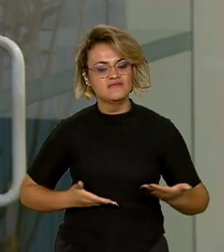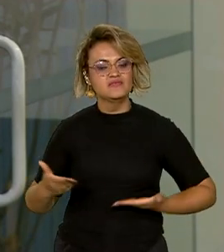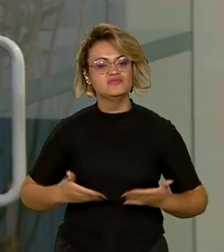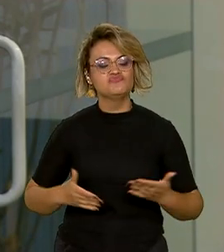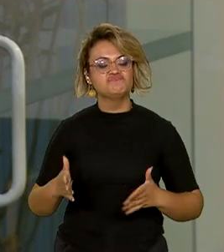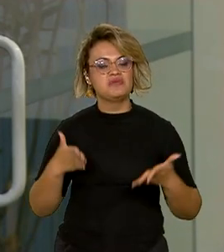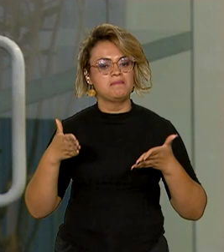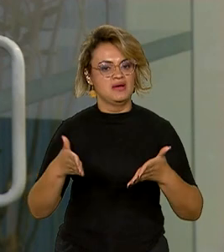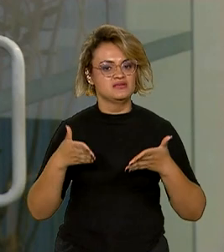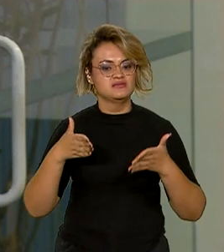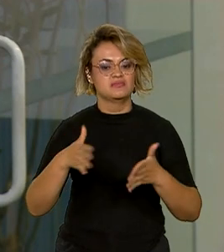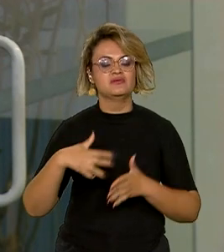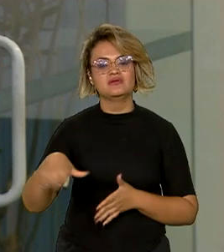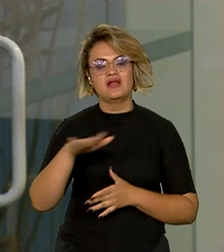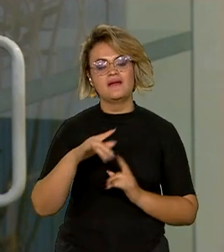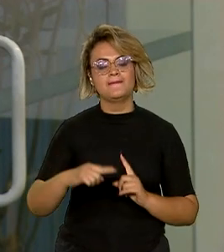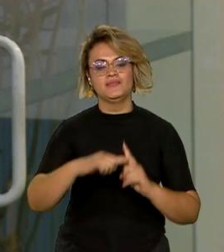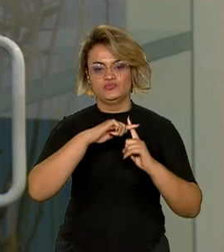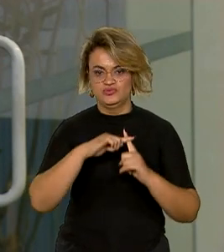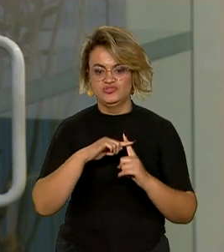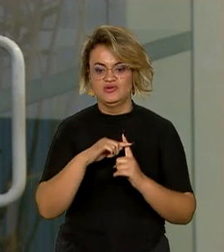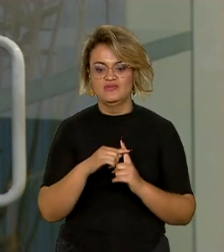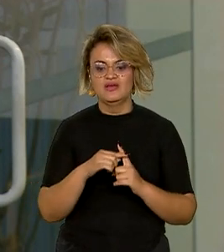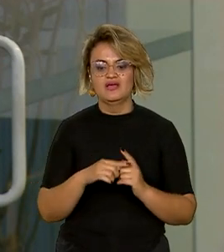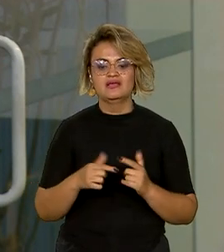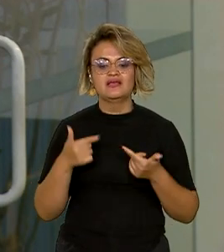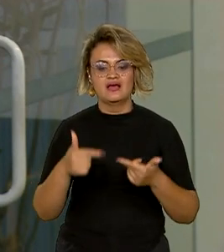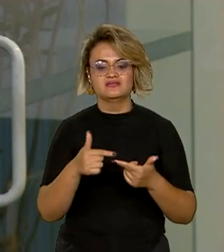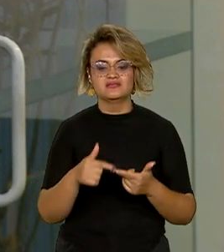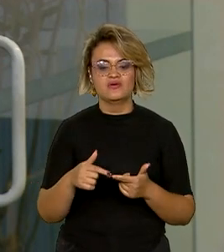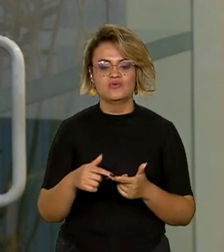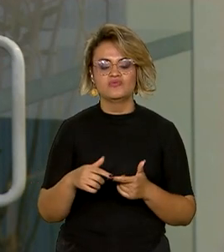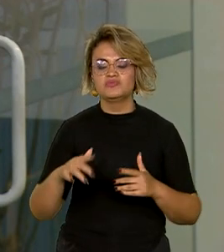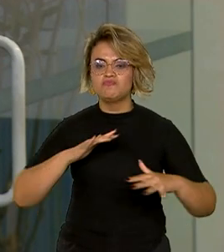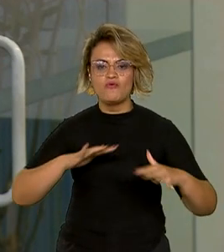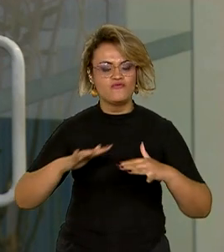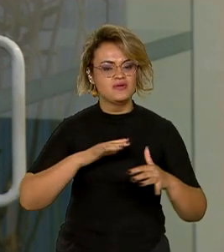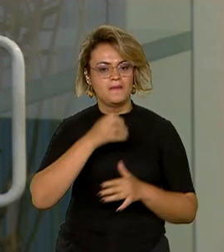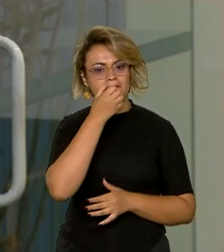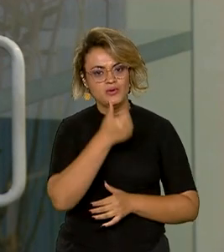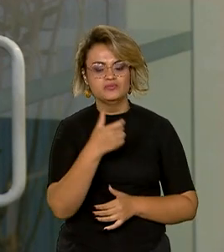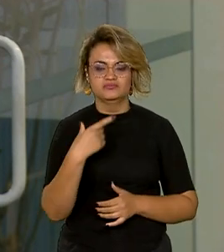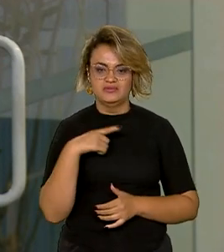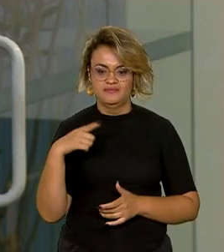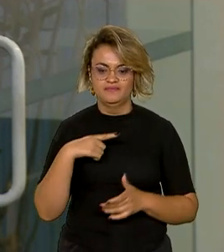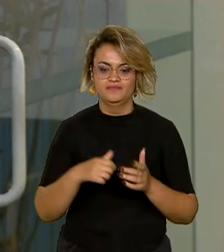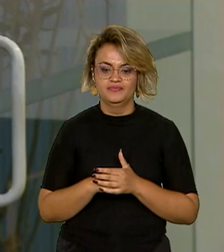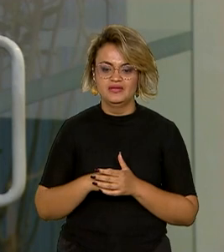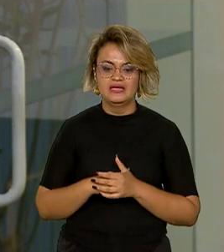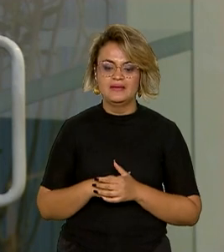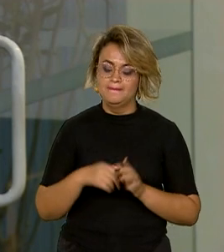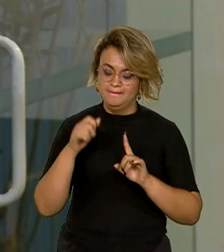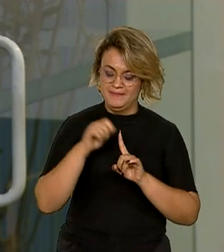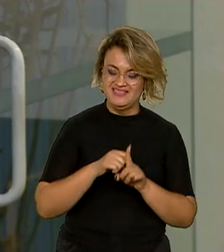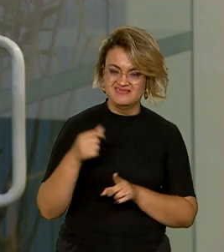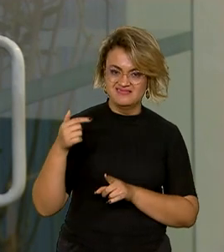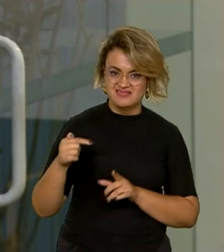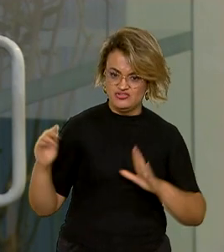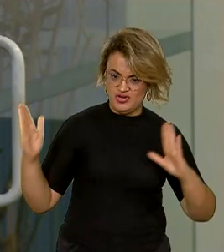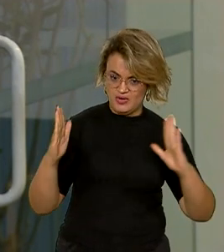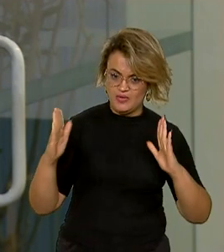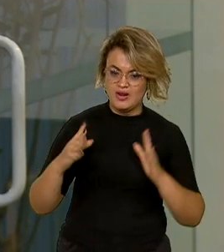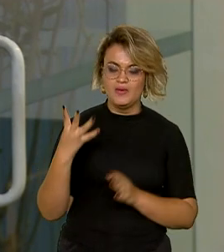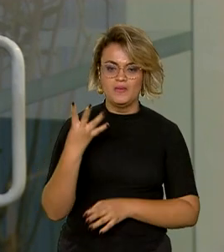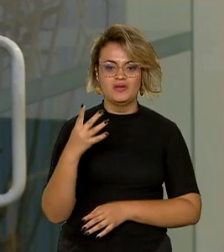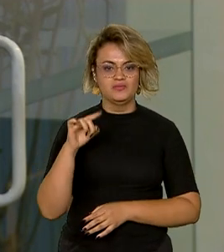predominantemente no campo positivo e operando também com dinamismo. O crescimento nesses sete primeiros meses do ano foi de